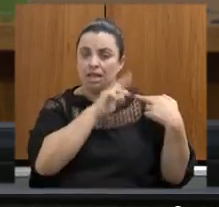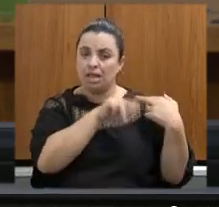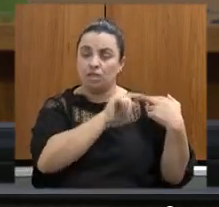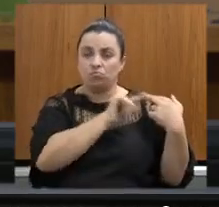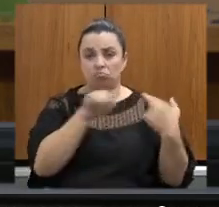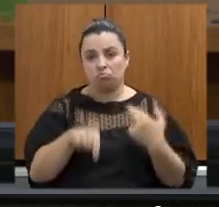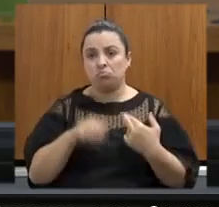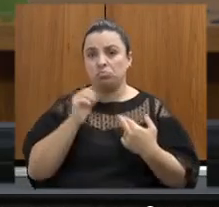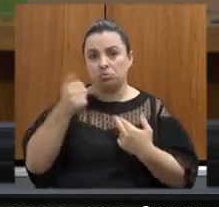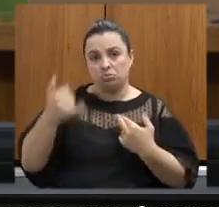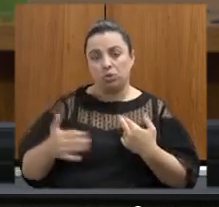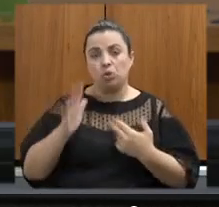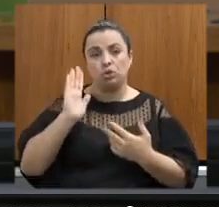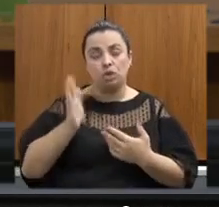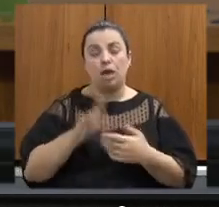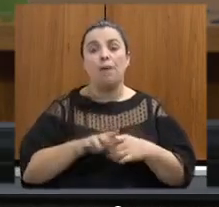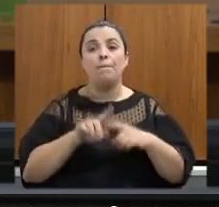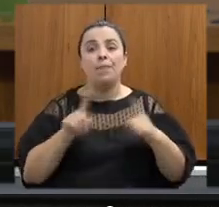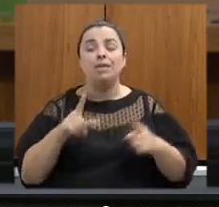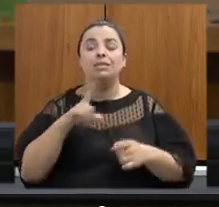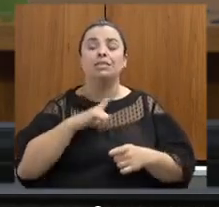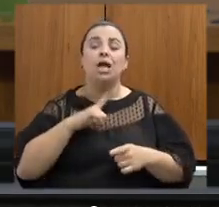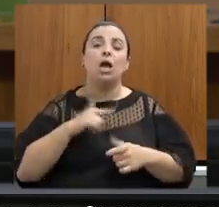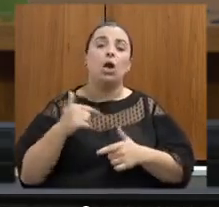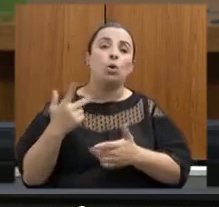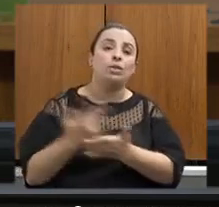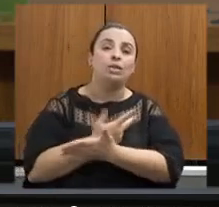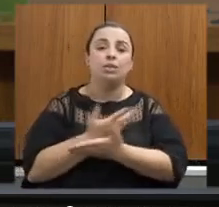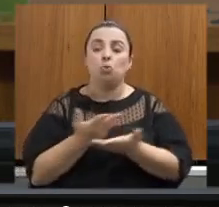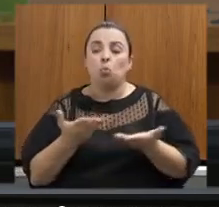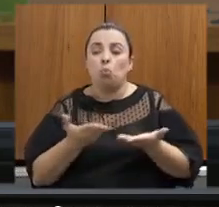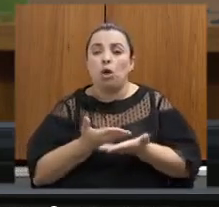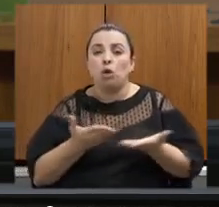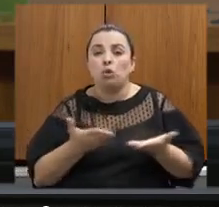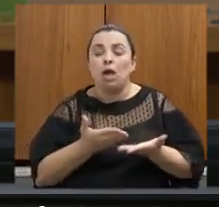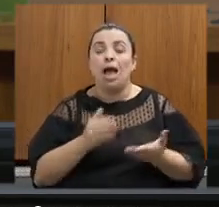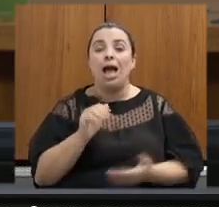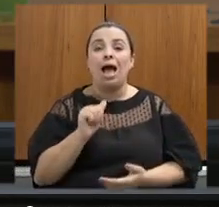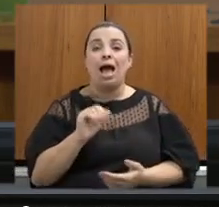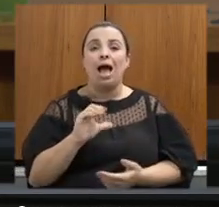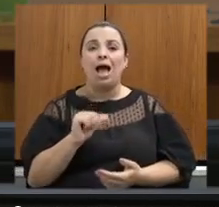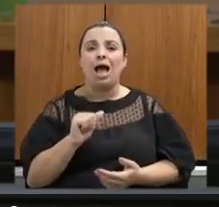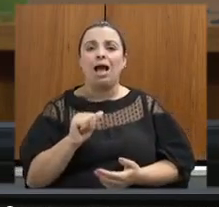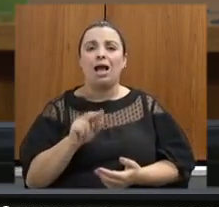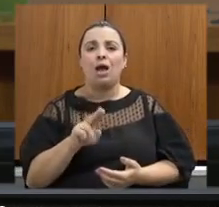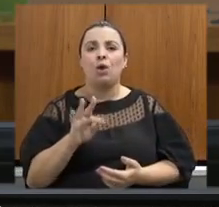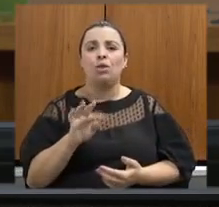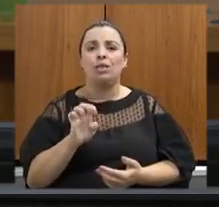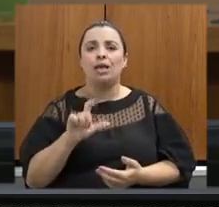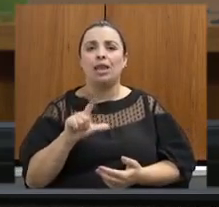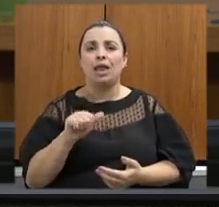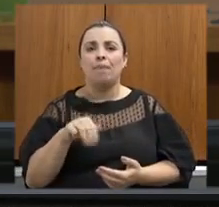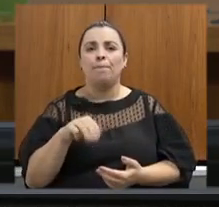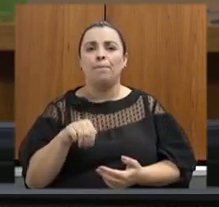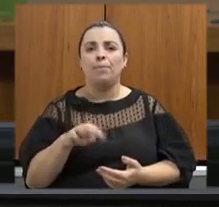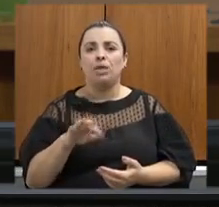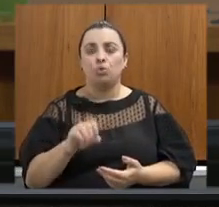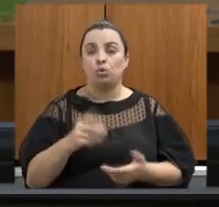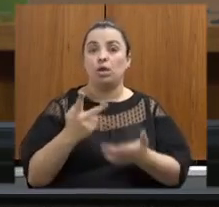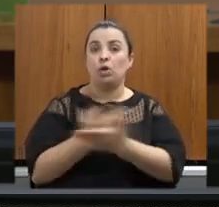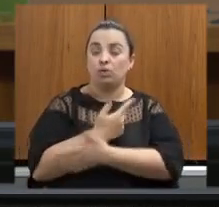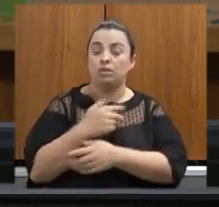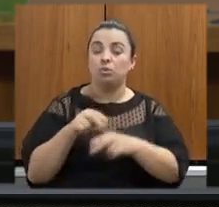de fato tem sido feito de maneira articulada do acautelamento que foi feito pelo Estado de Minas Gerais